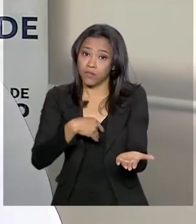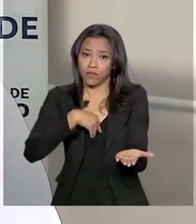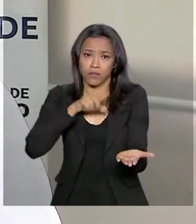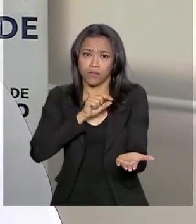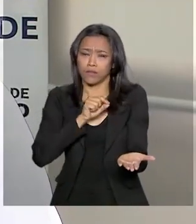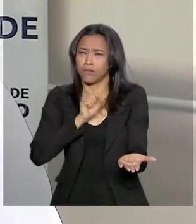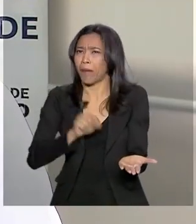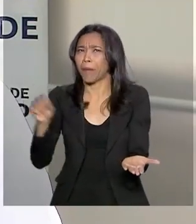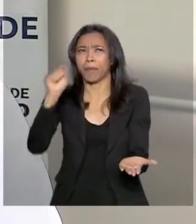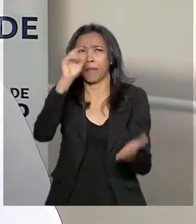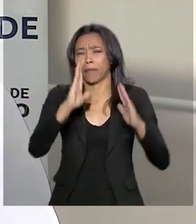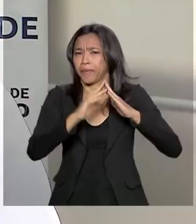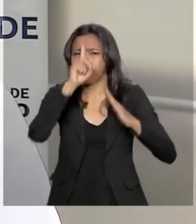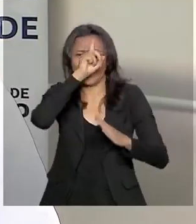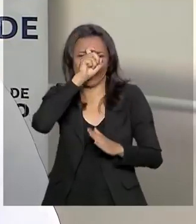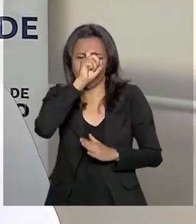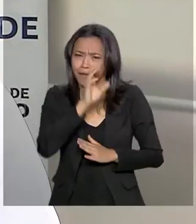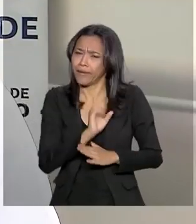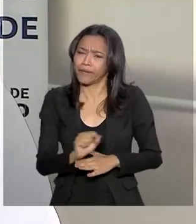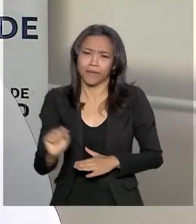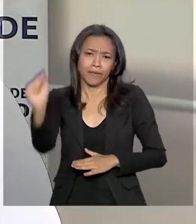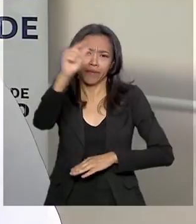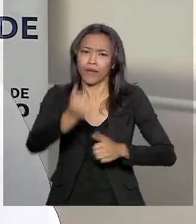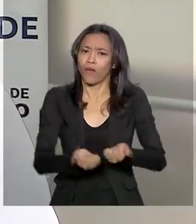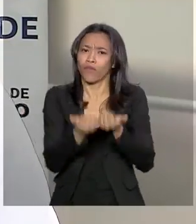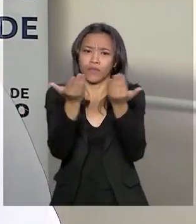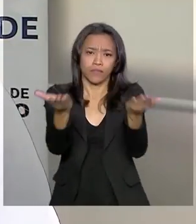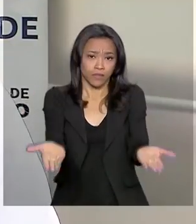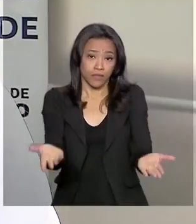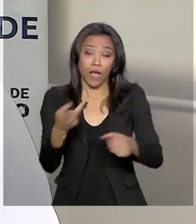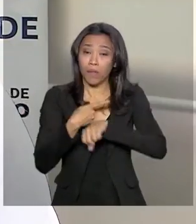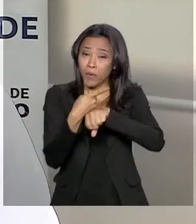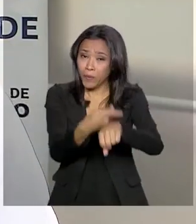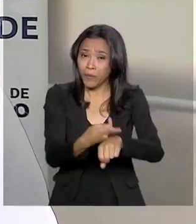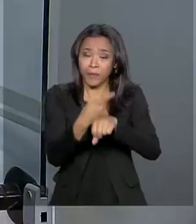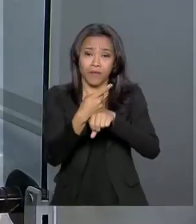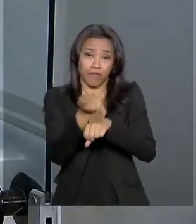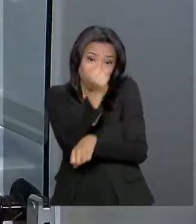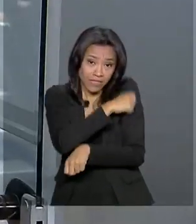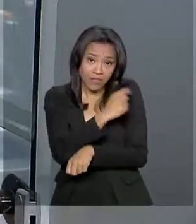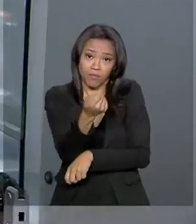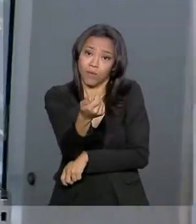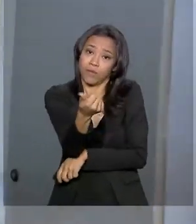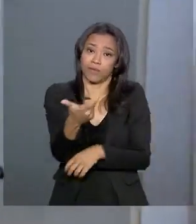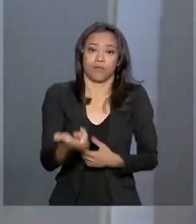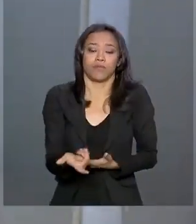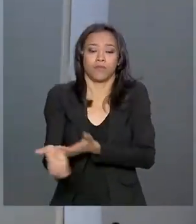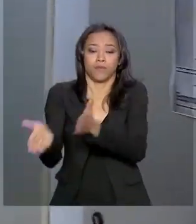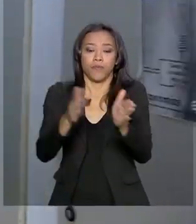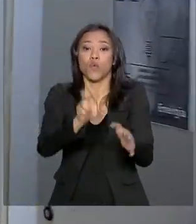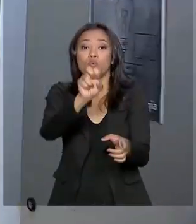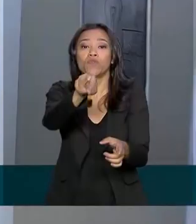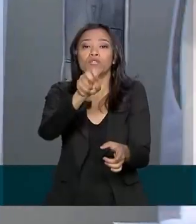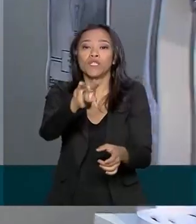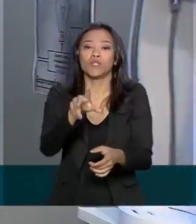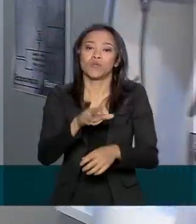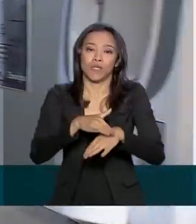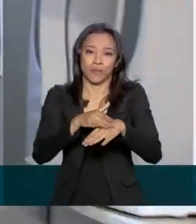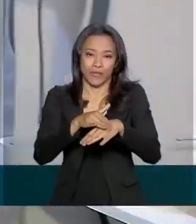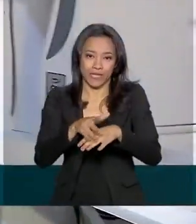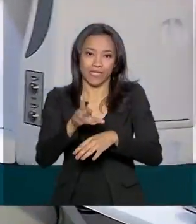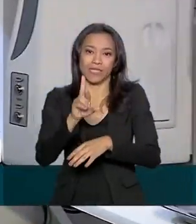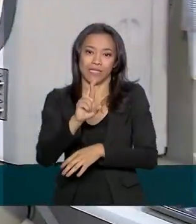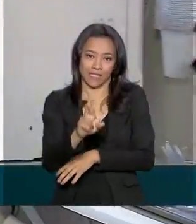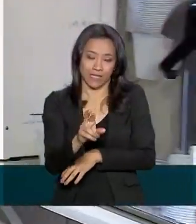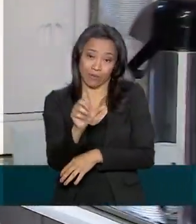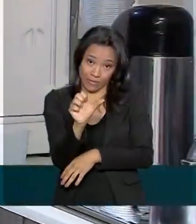unidades de saúde, para a população de 1 a 59 anos, a procura é muito pequena. O vírus do sarampo é transmitido pelo contato com